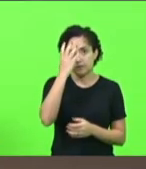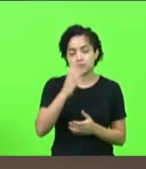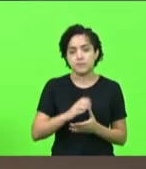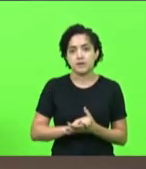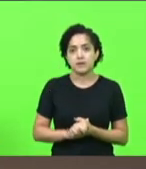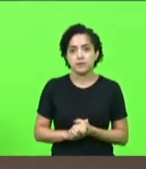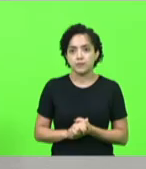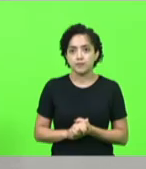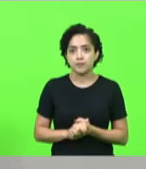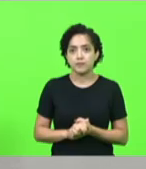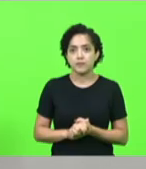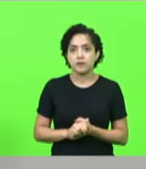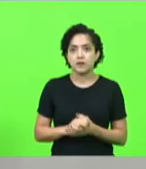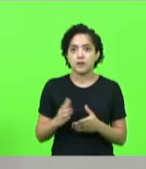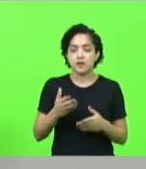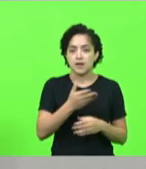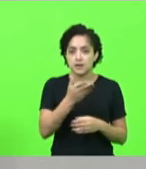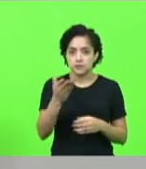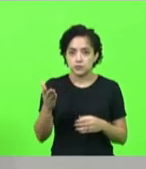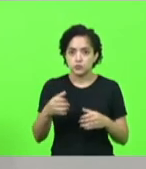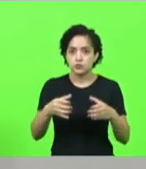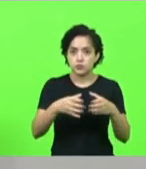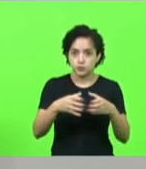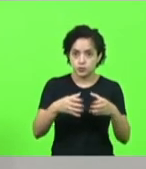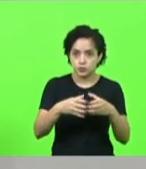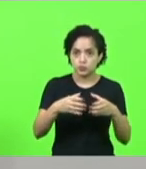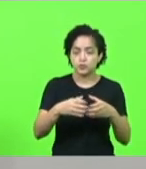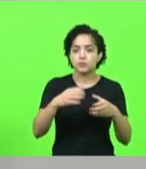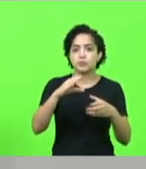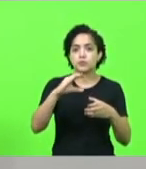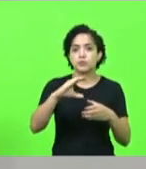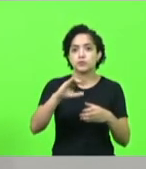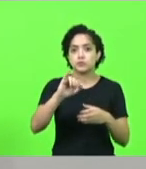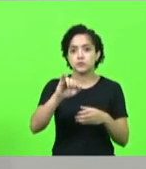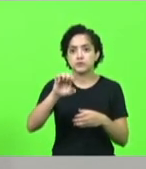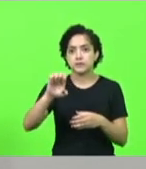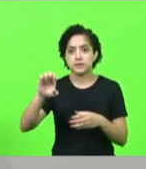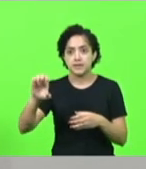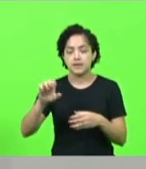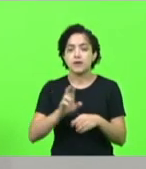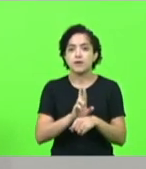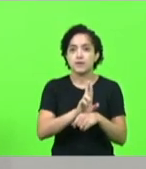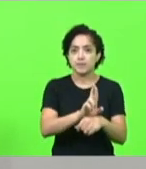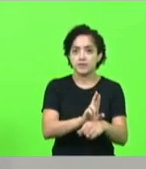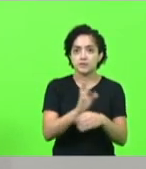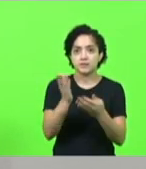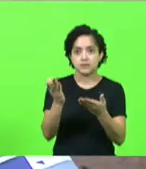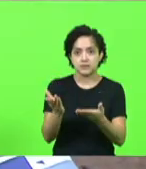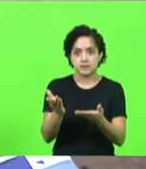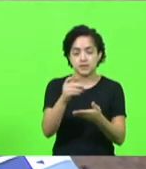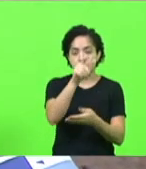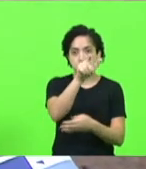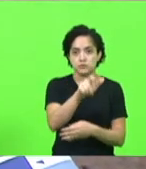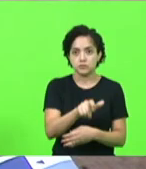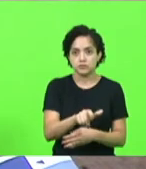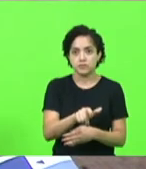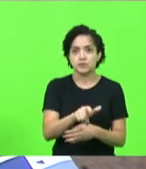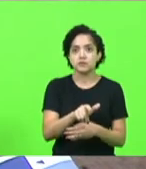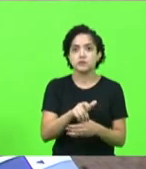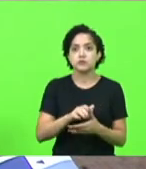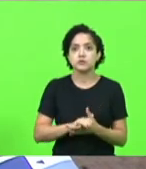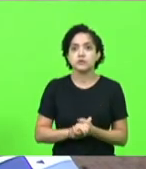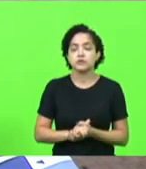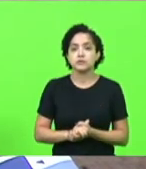boas-vindas a toda a equipe do CIE aqui representada na pessoa do senhor presidente